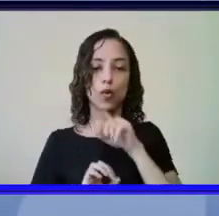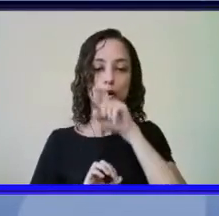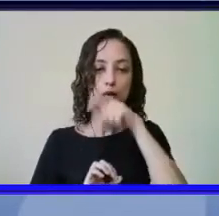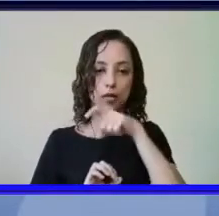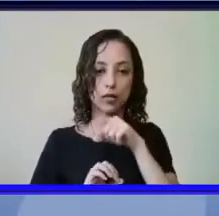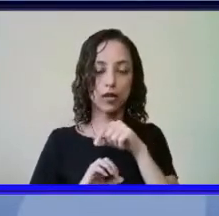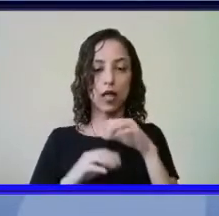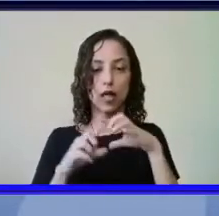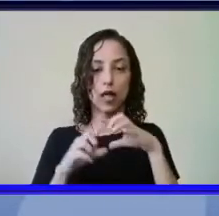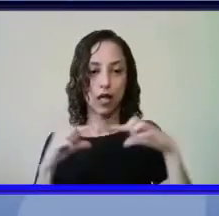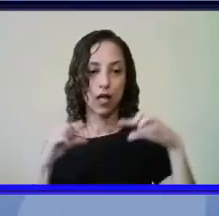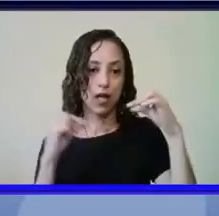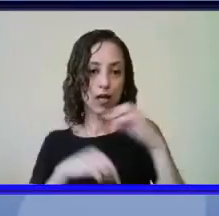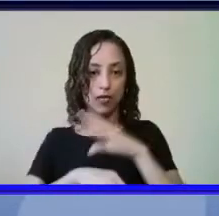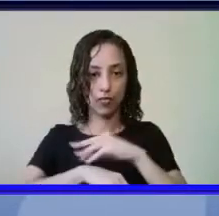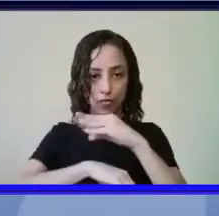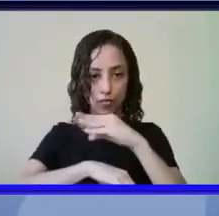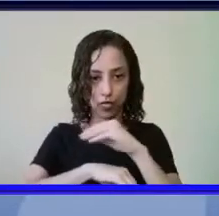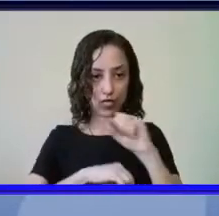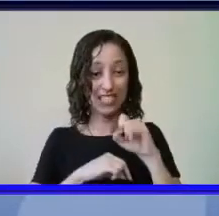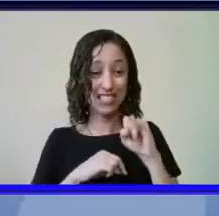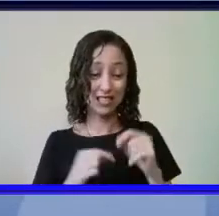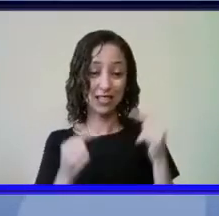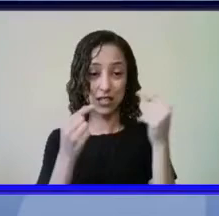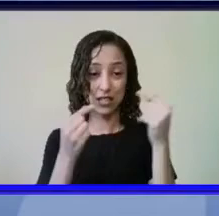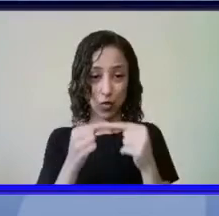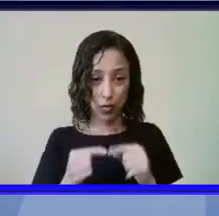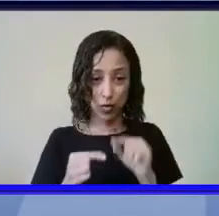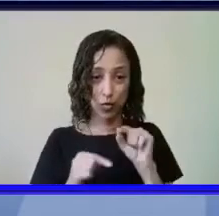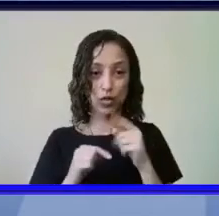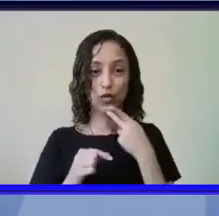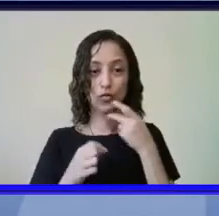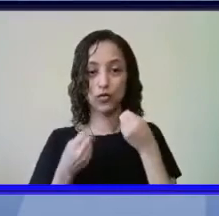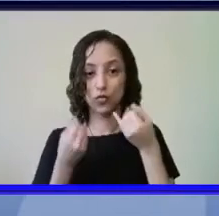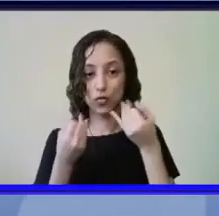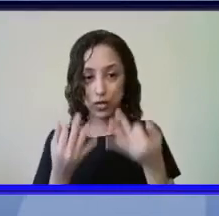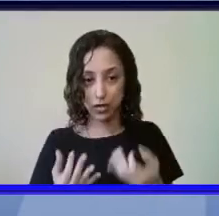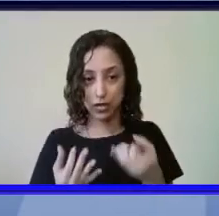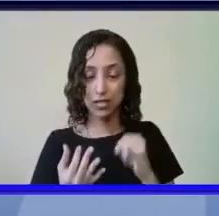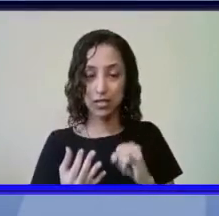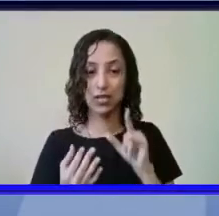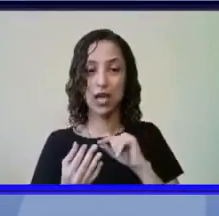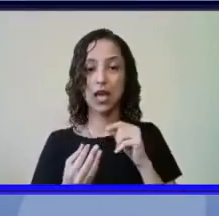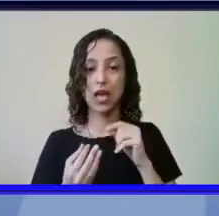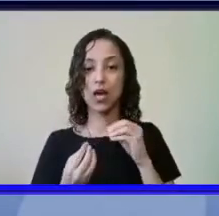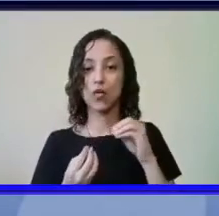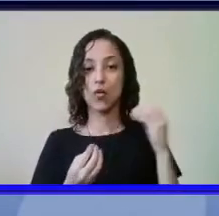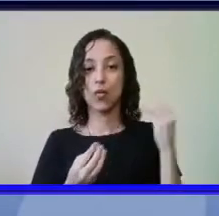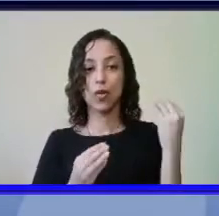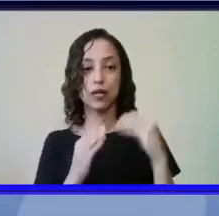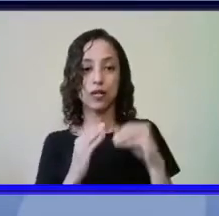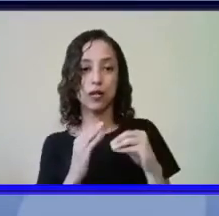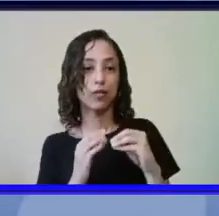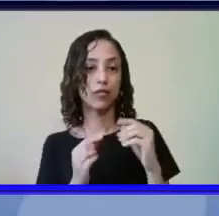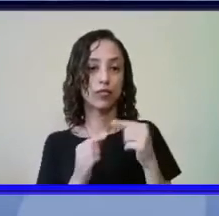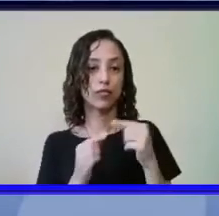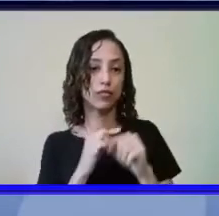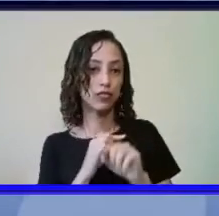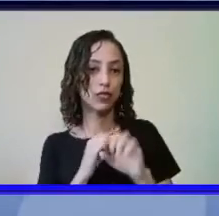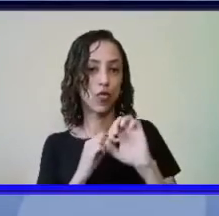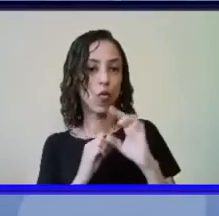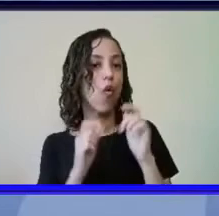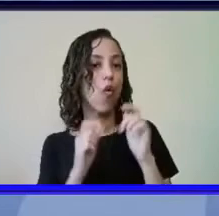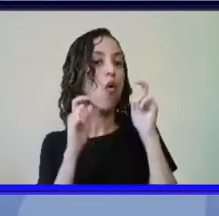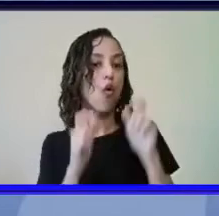se enquadra dentro daquilo que eu coloquei aqui se é um envio indevido para onde foi às vezes